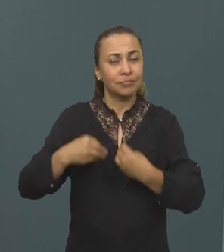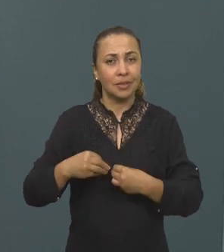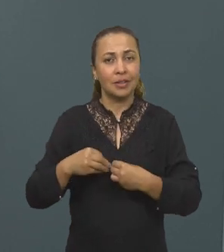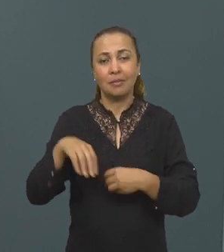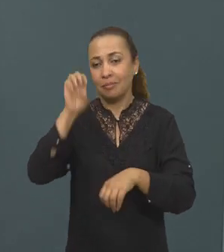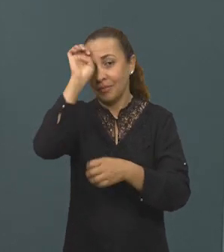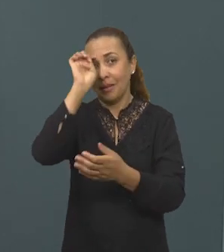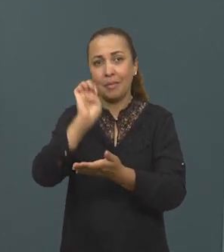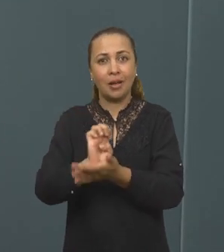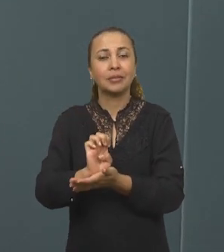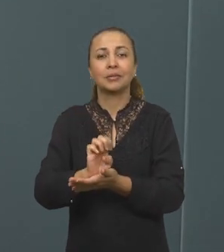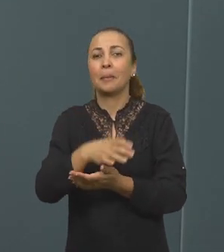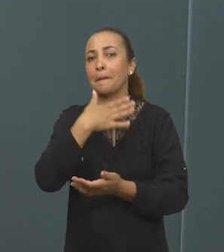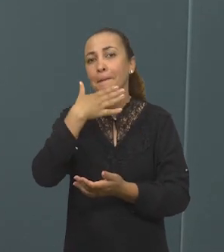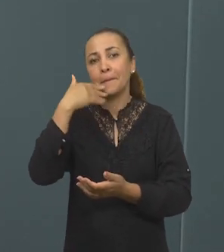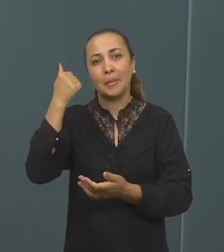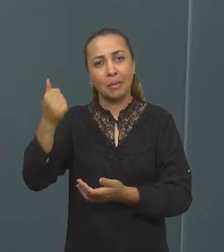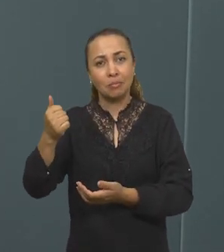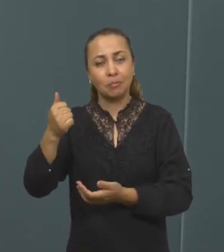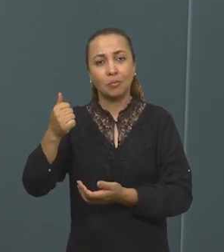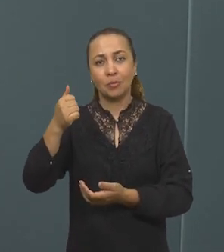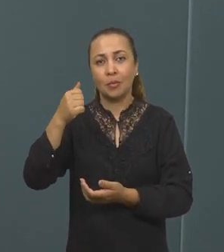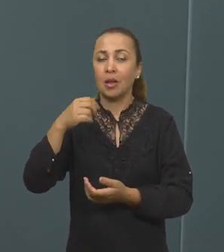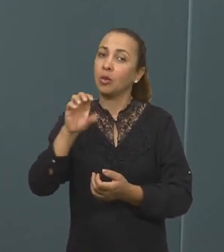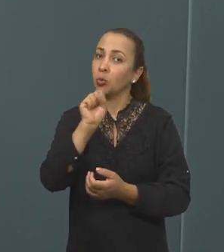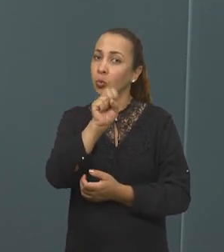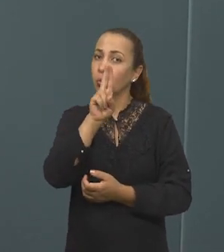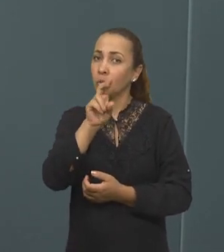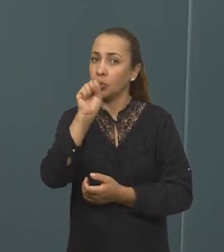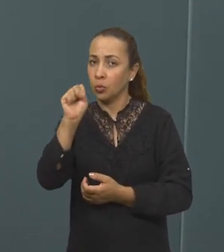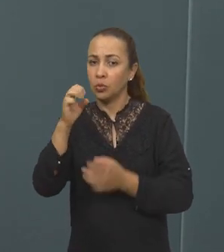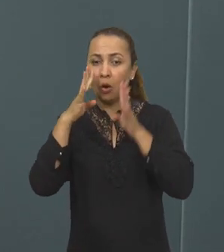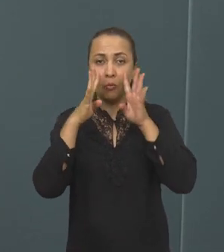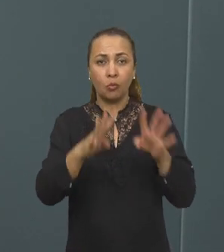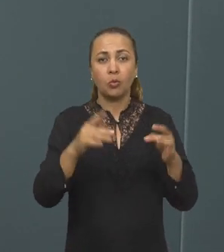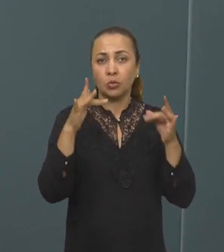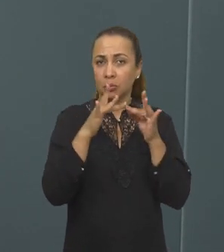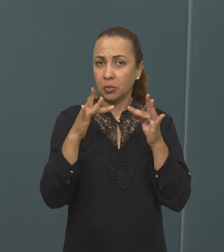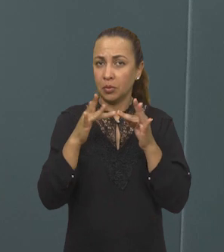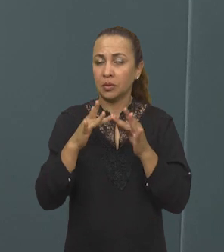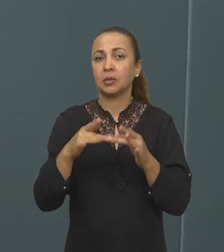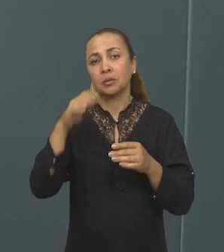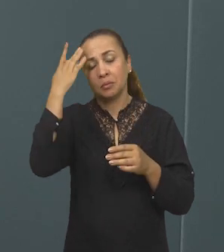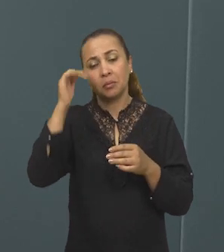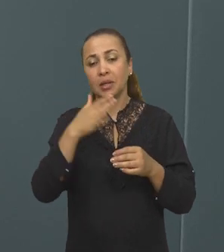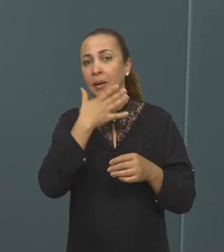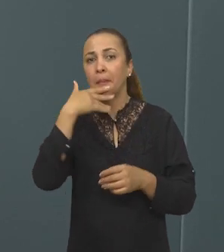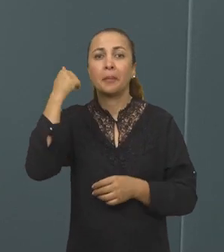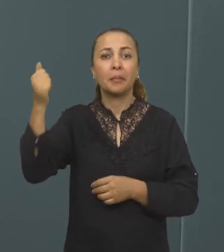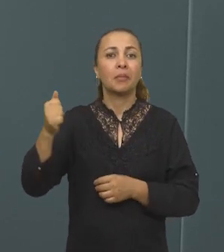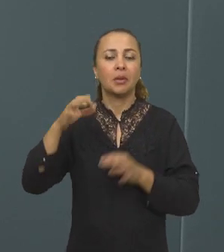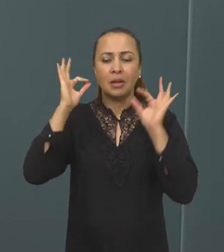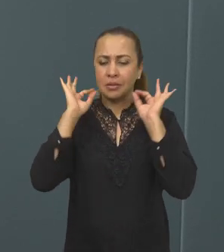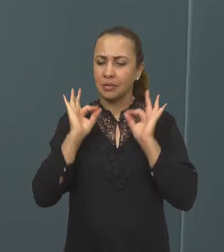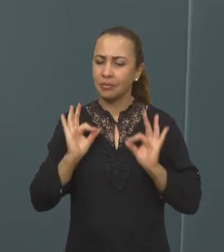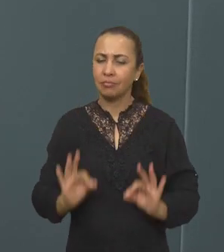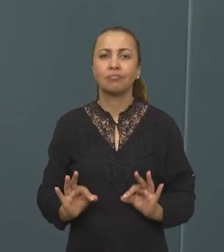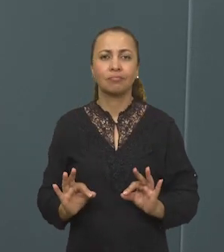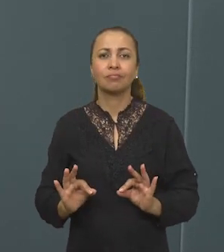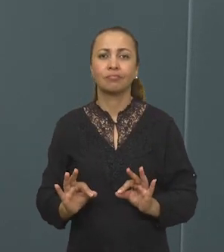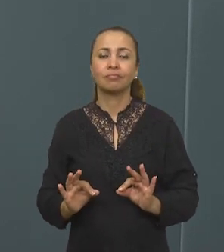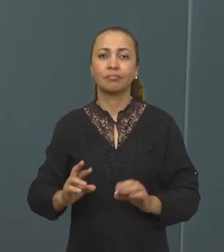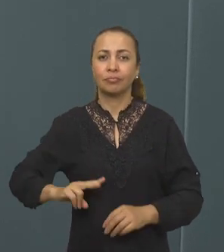maior aos cirurgiões, principalmente do SUS, que é o nosso foco de aplicação, para que melhore a precisão